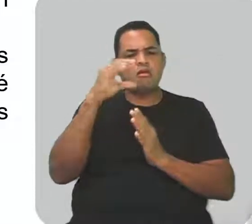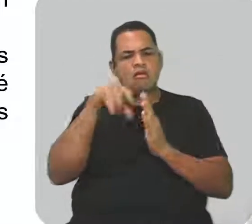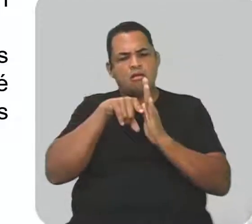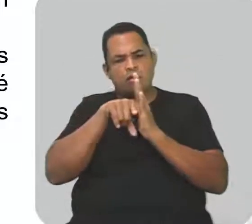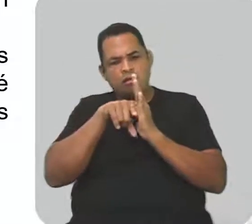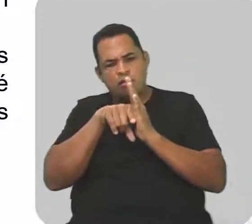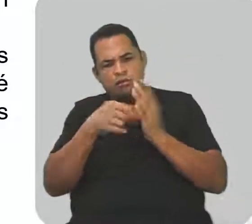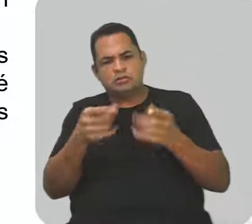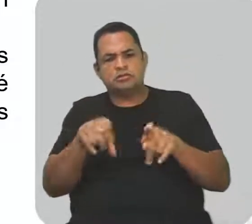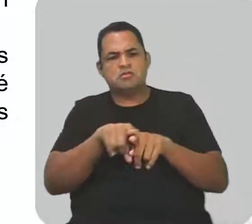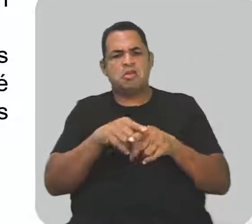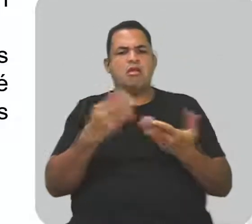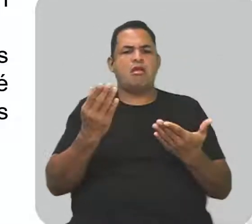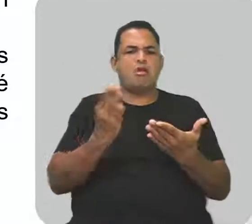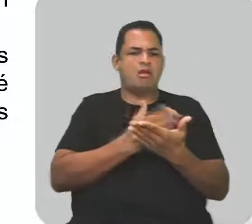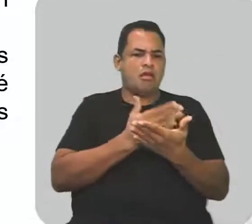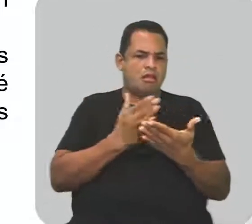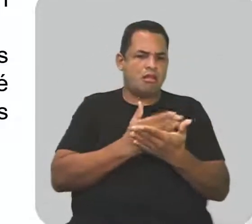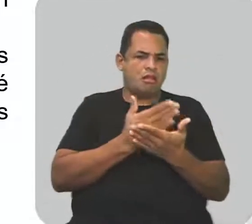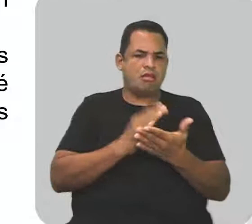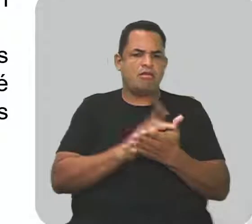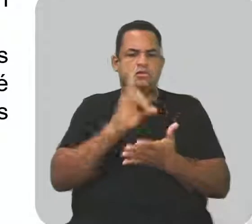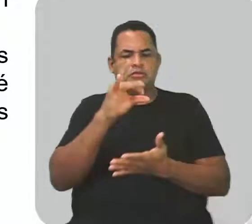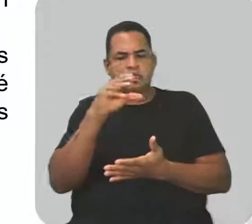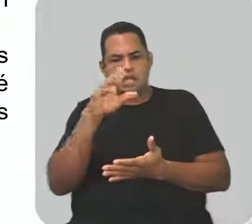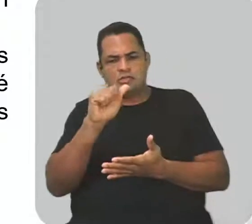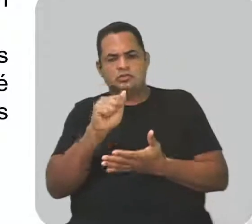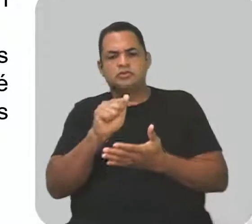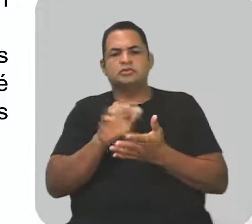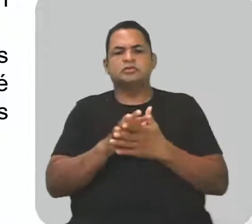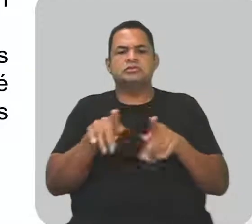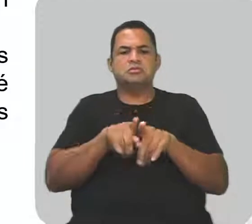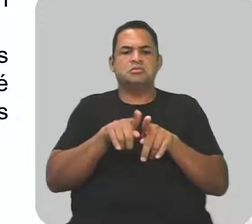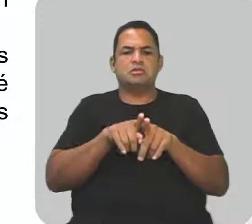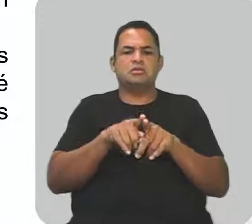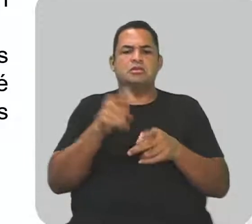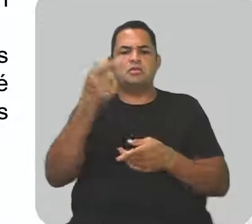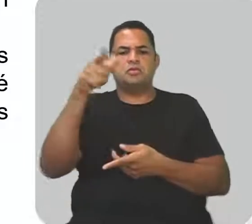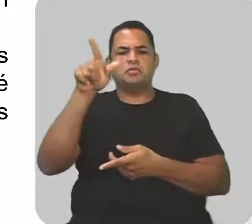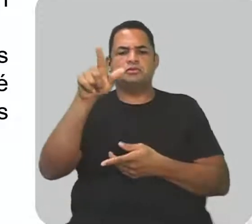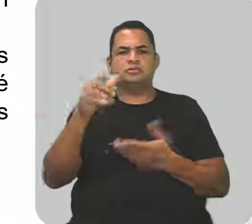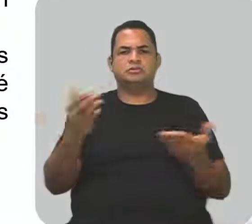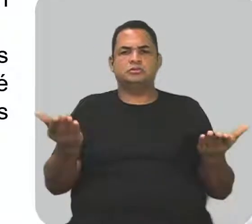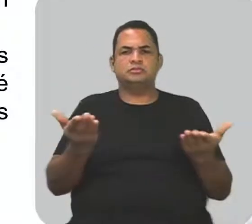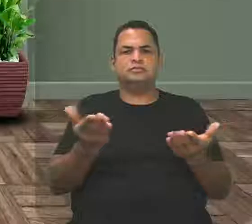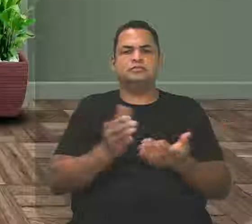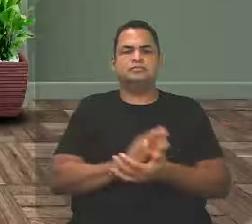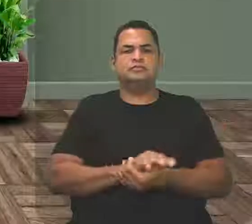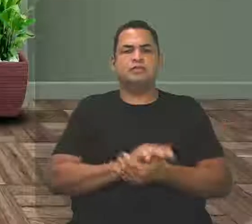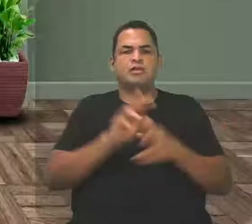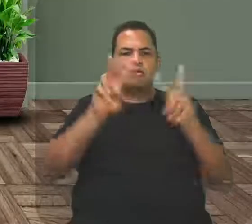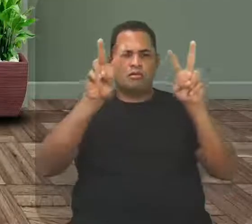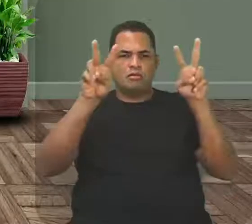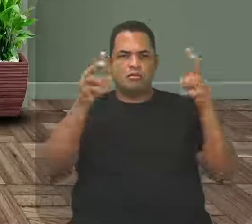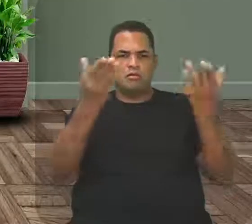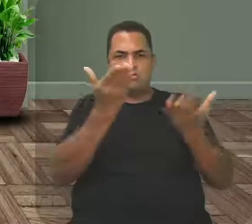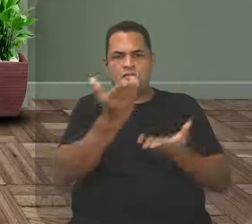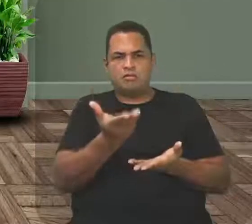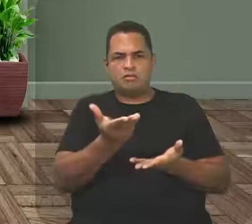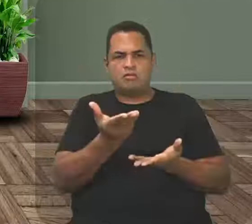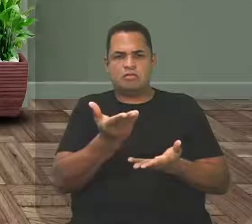livros didáticos, paradidáticos e outros. Muito bem. Então, a temática aí do